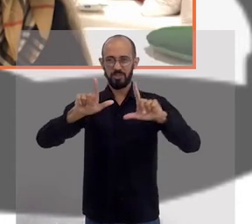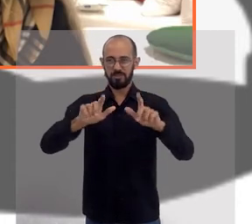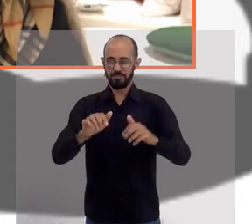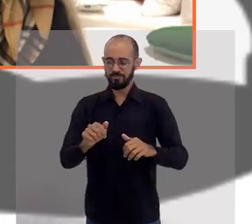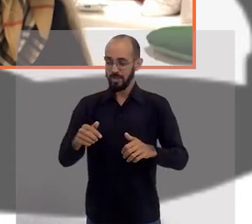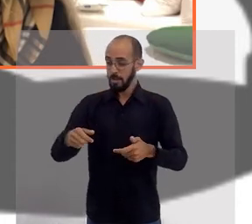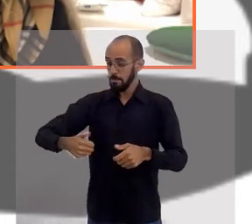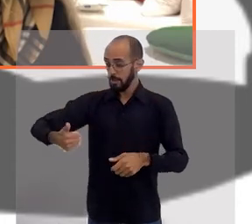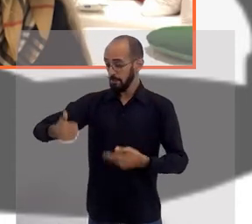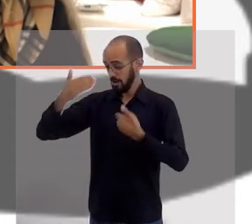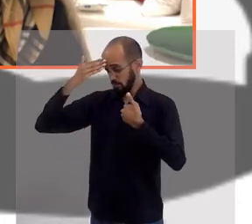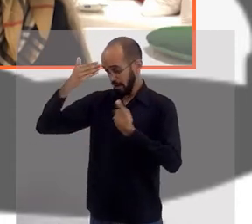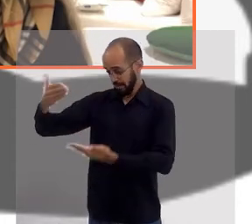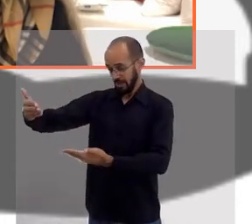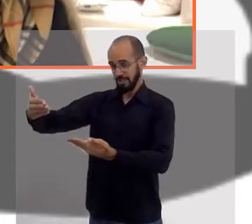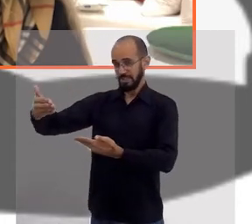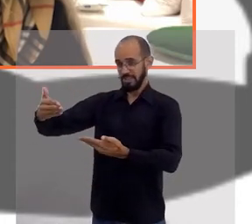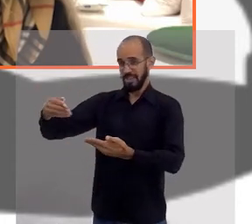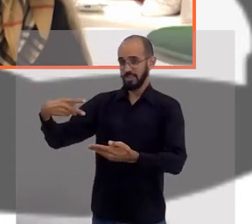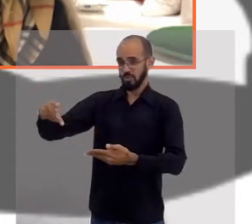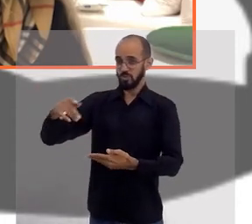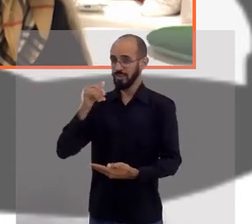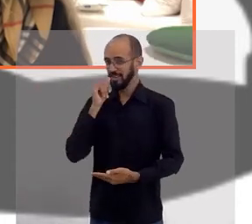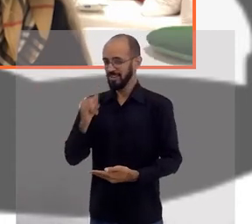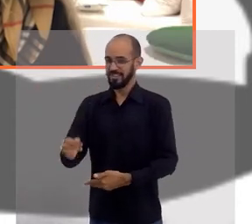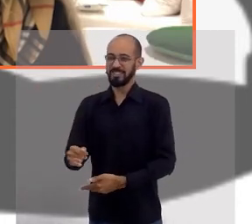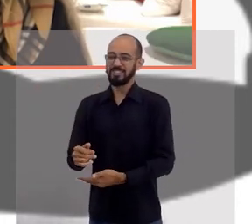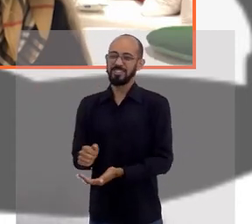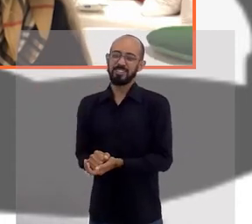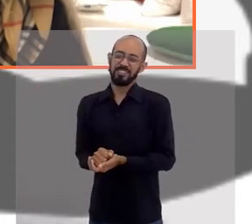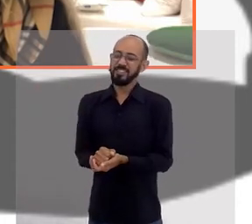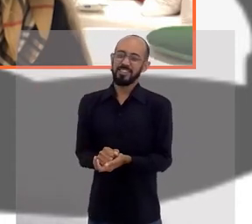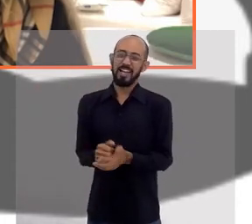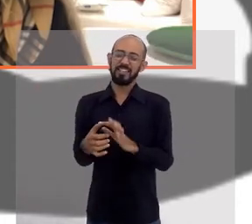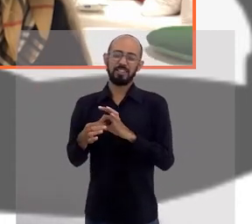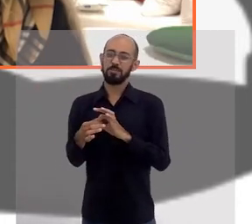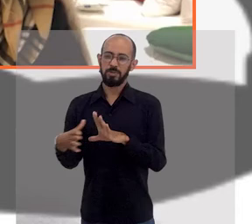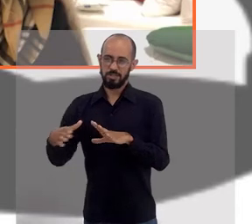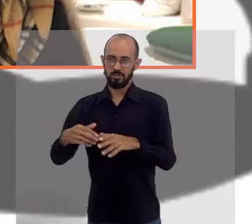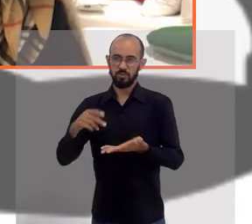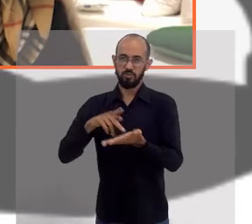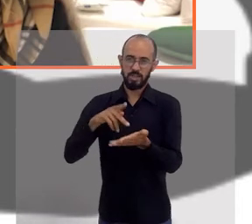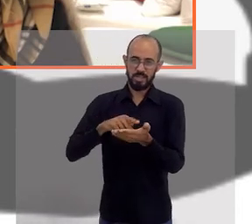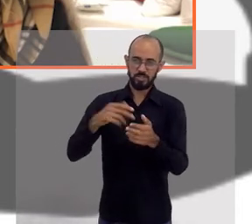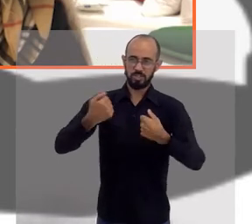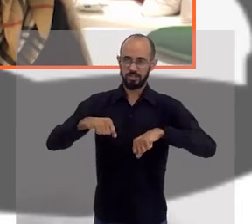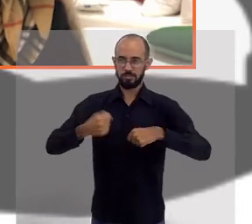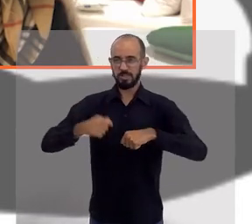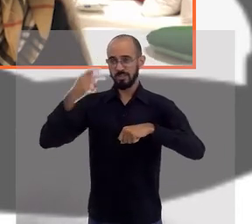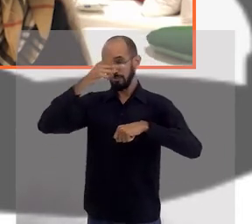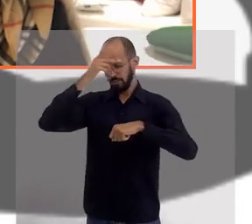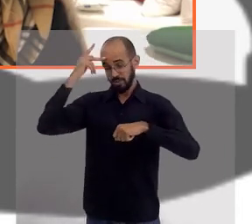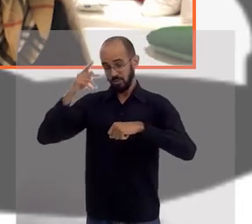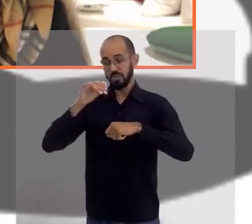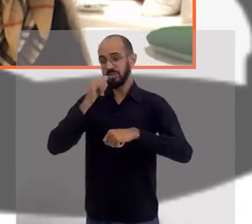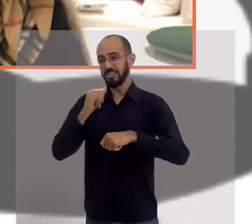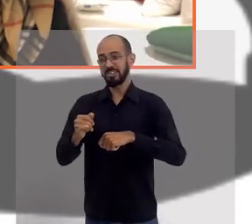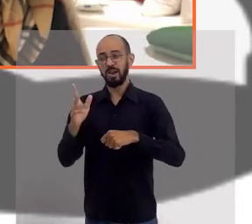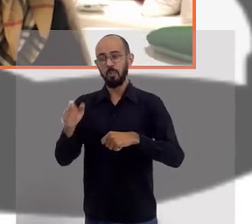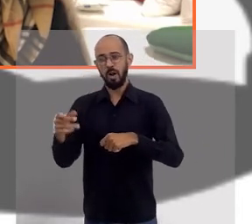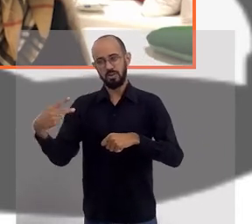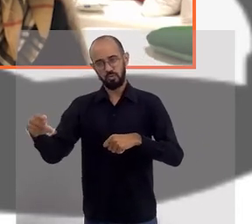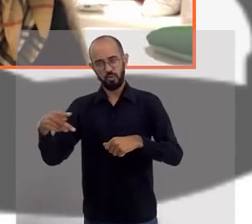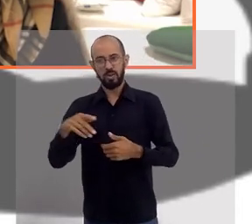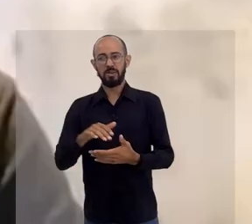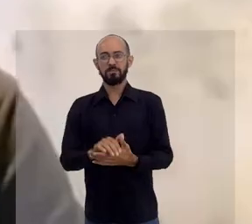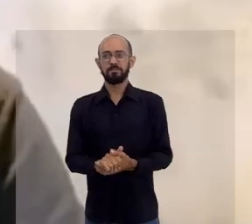agradecer de coração essa disponibilidade, essa sua energia. Realmente, a gente está precisando de pessoas com essa sua energia, com